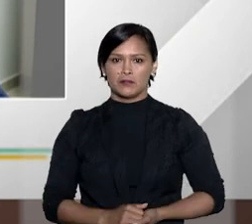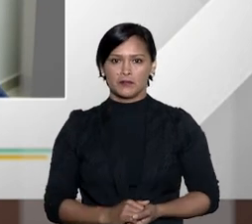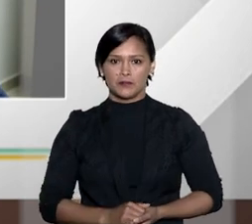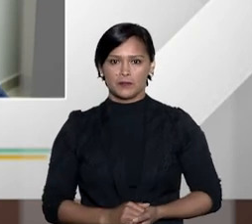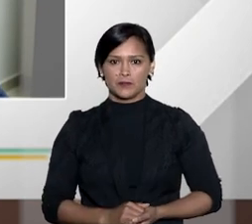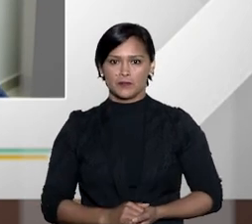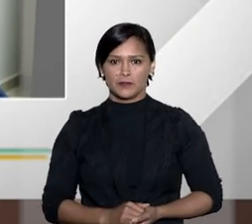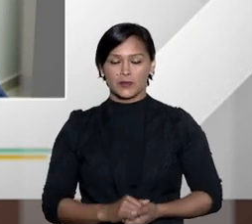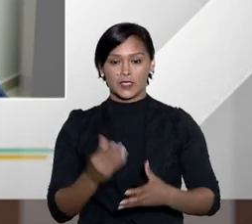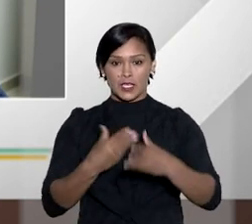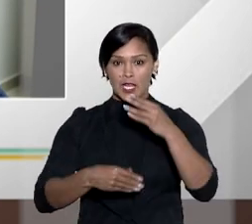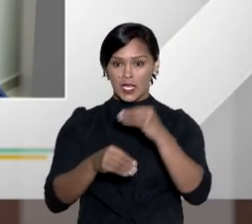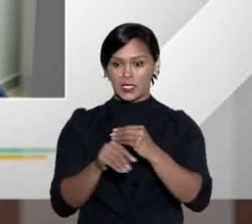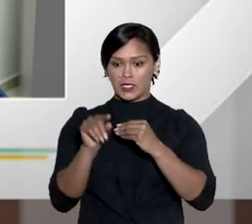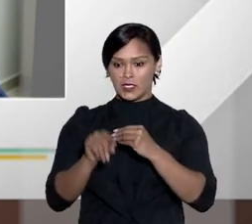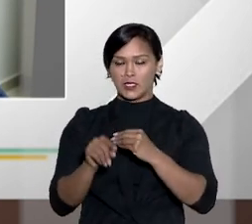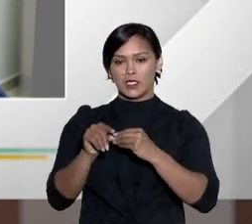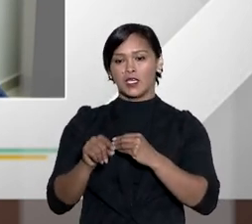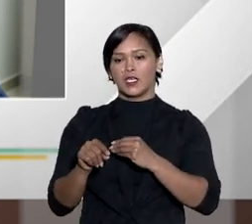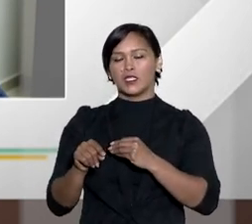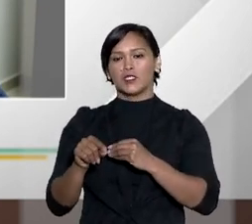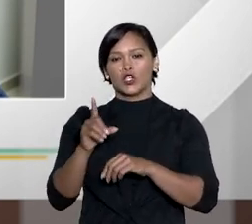avaliação doutor Eric por favor